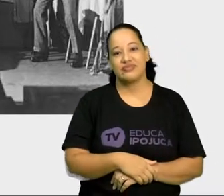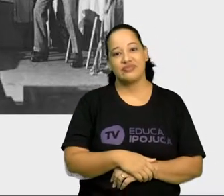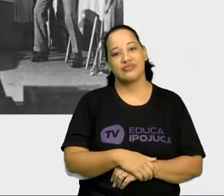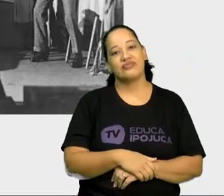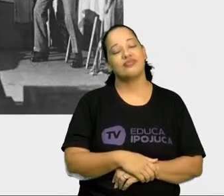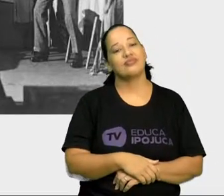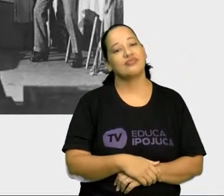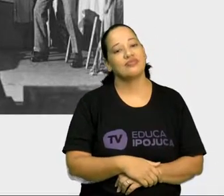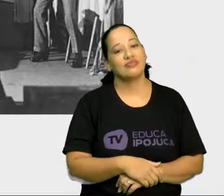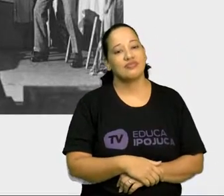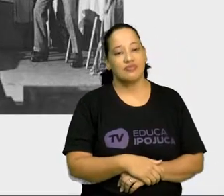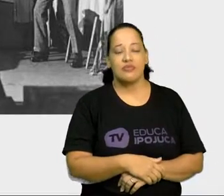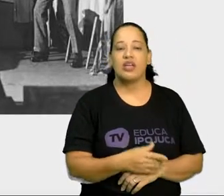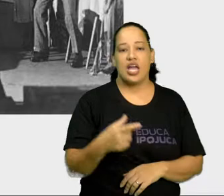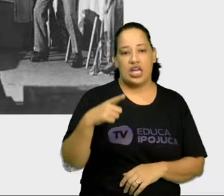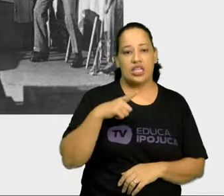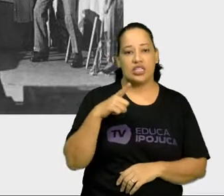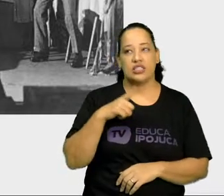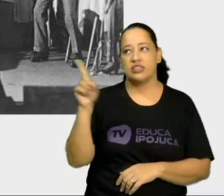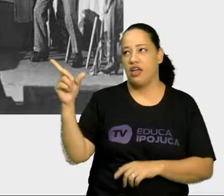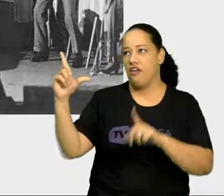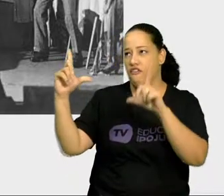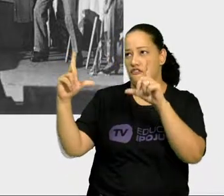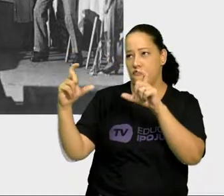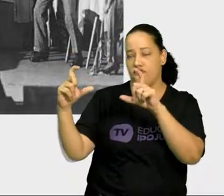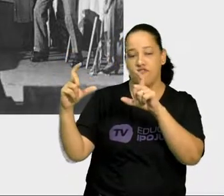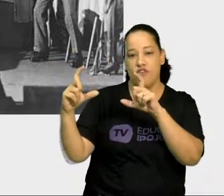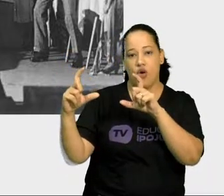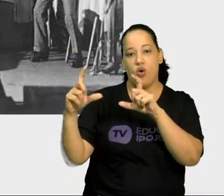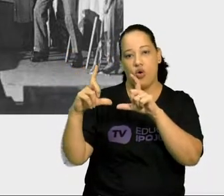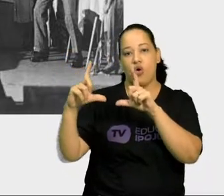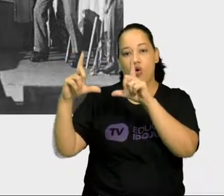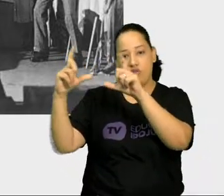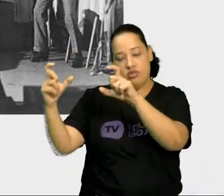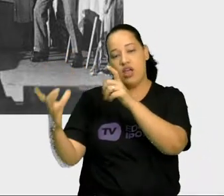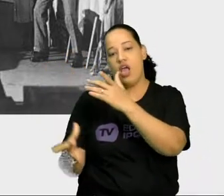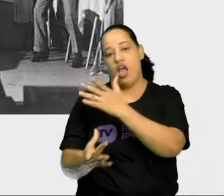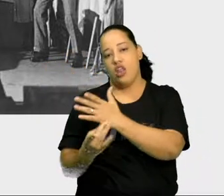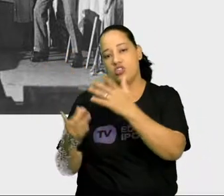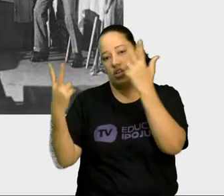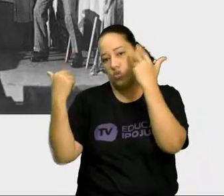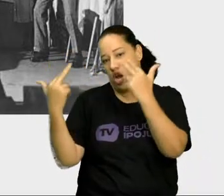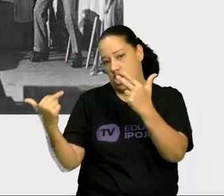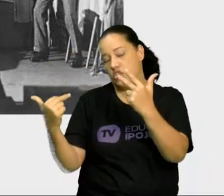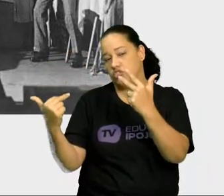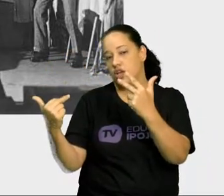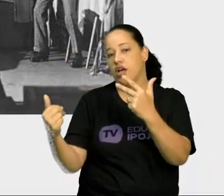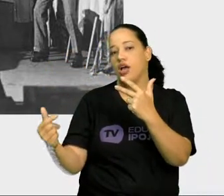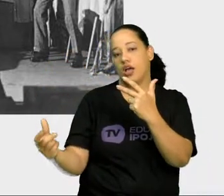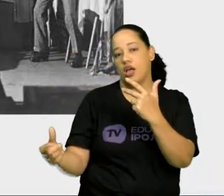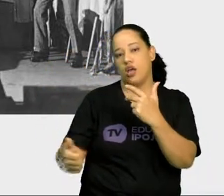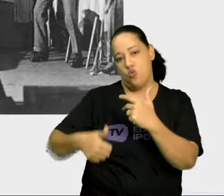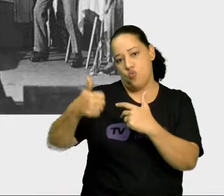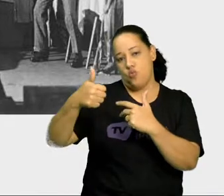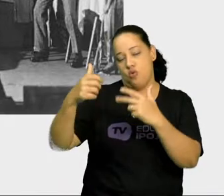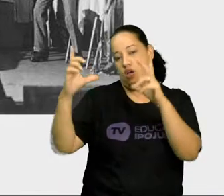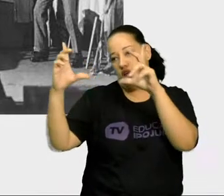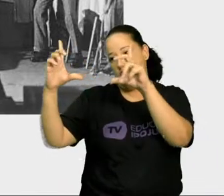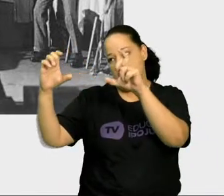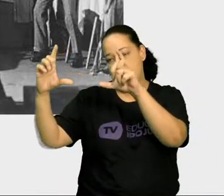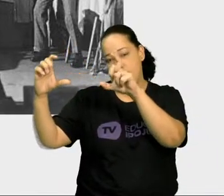Aqui a gente tem duas fotos. Uma do teatro realista naturalista, que está à sua